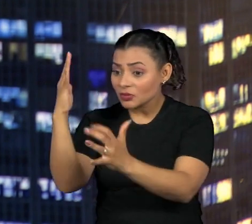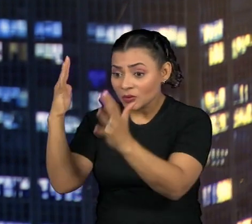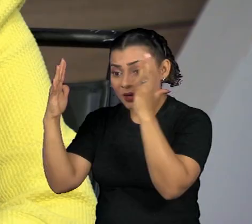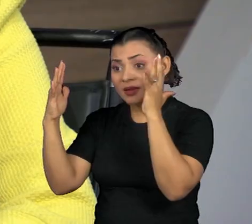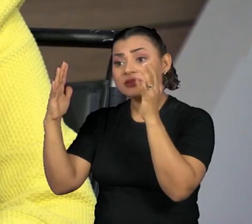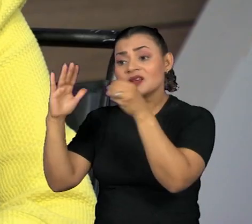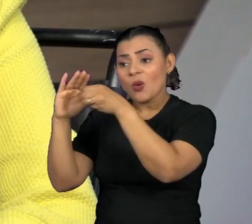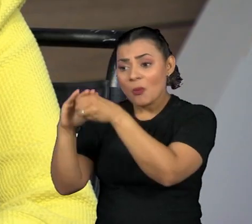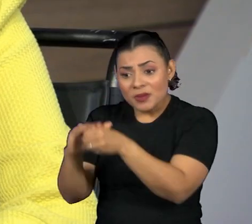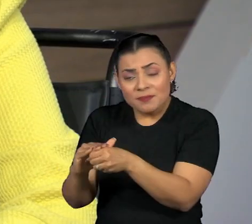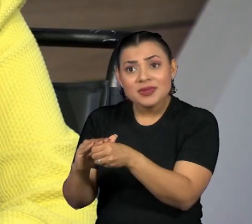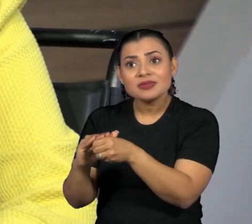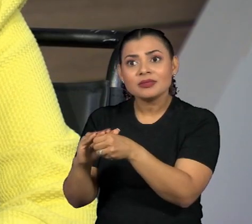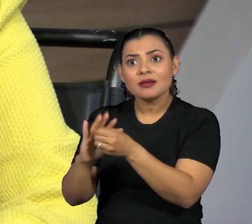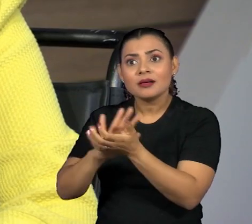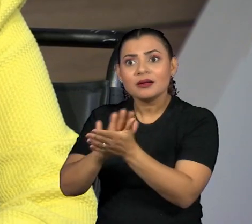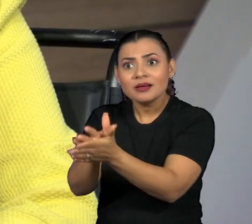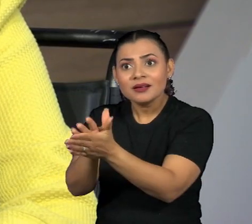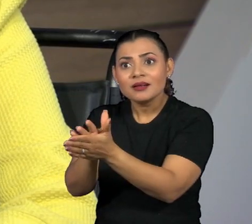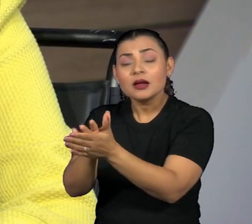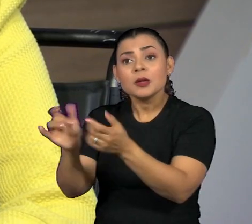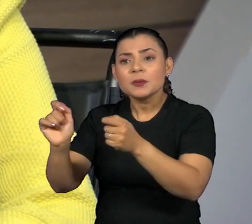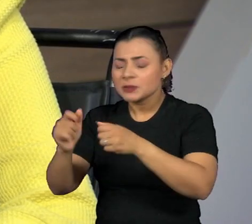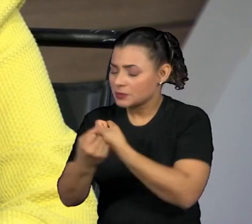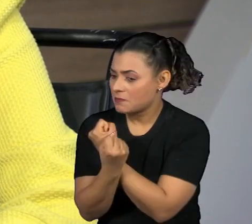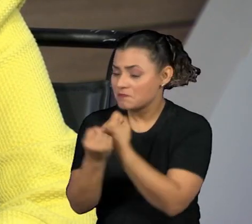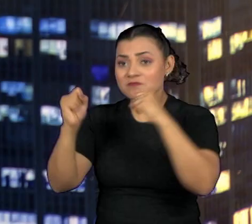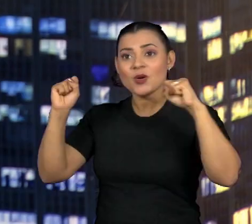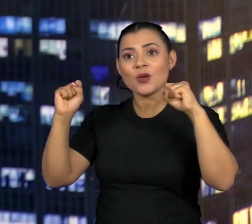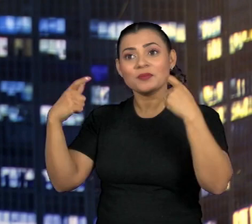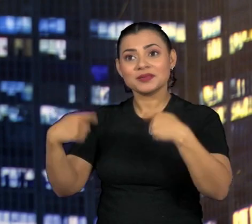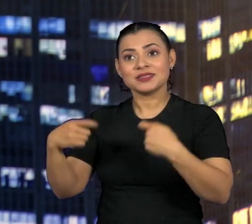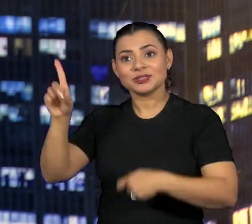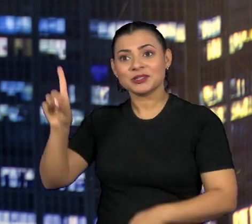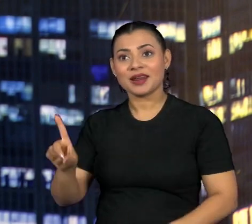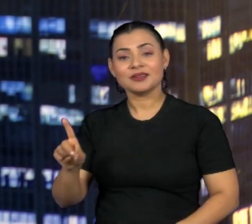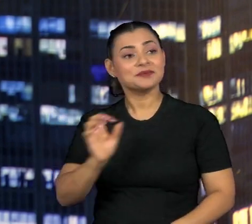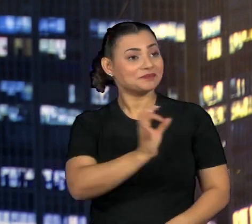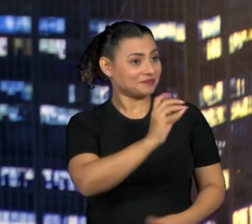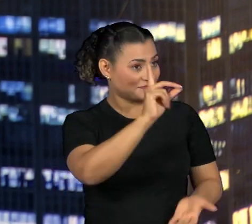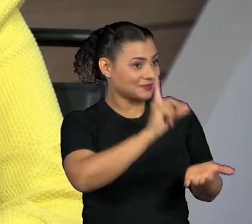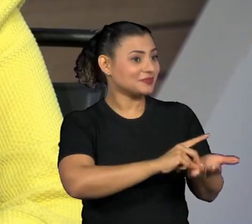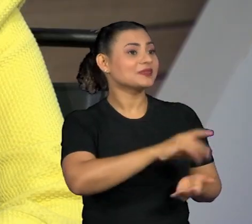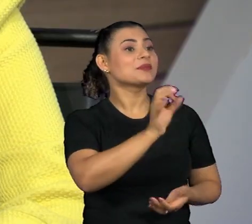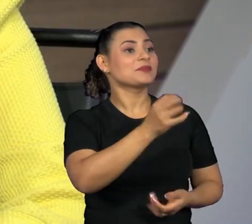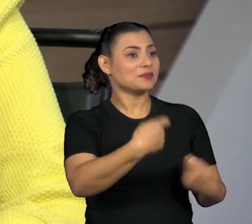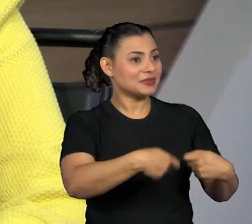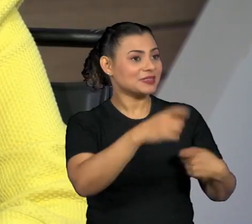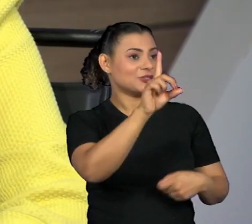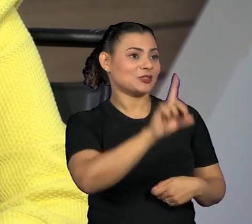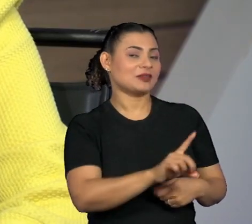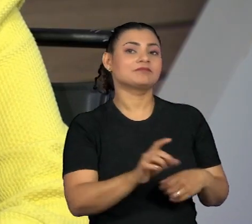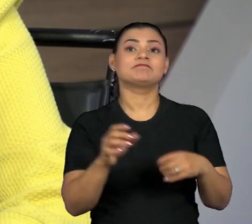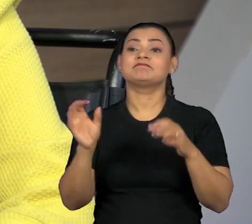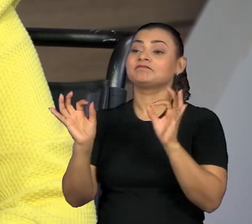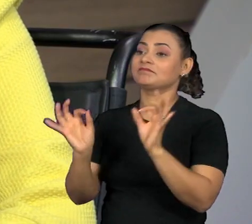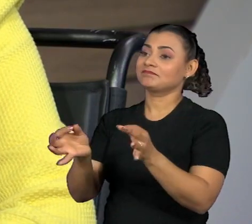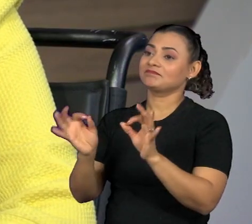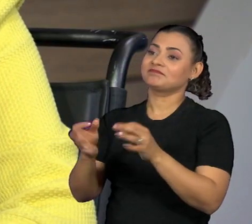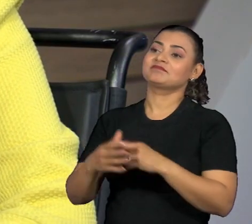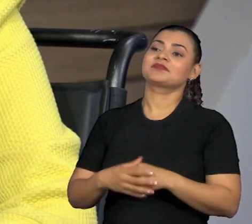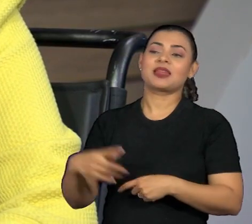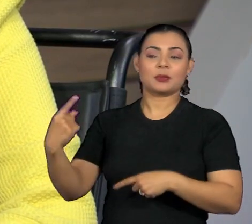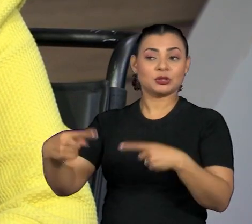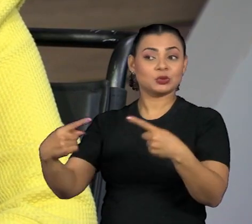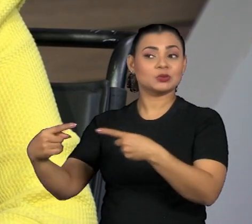oprimida desse sistema. Precisa de direitos, né? Como você colocou também. Precisa de direitos, que também é uma vasta